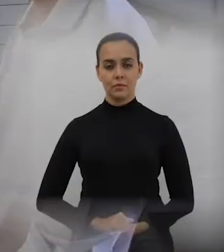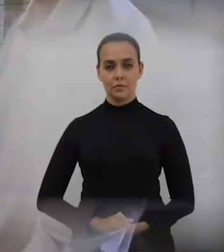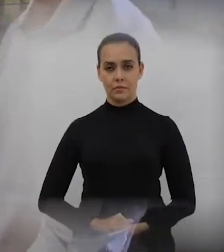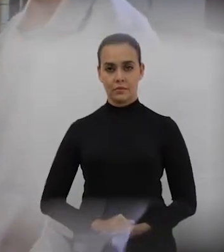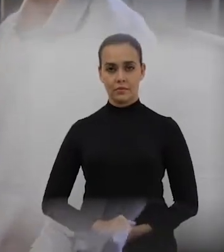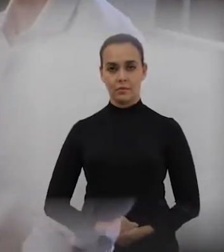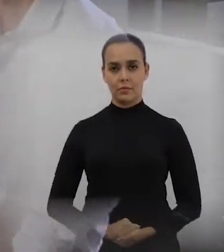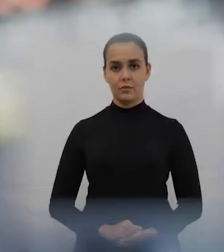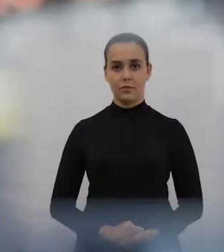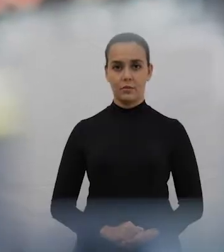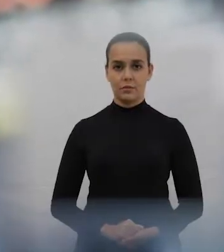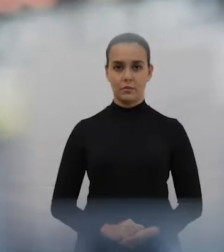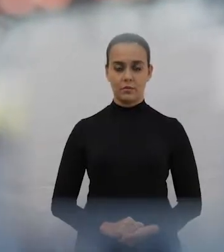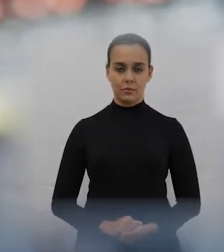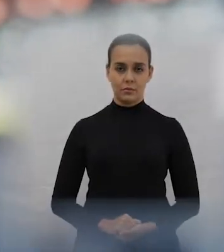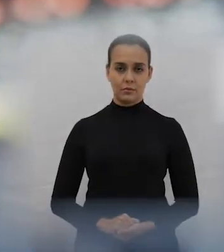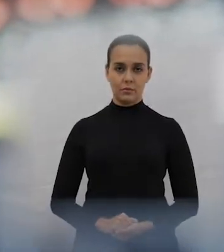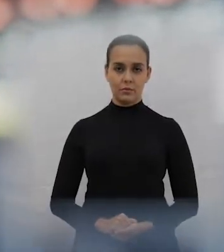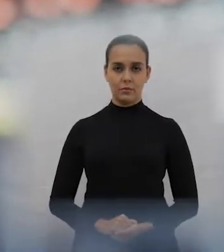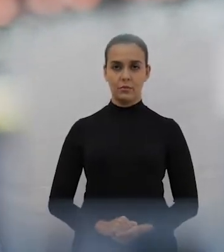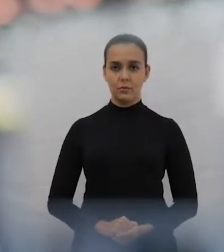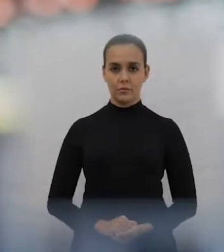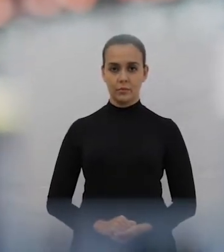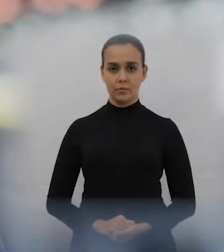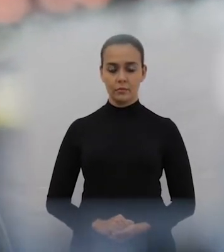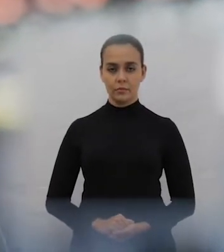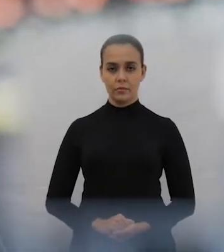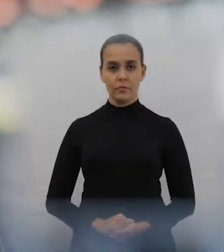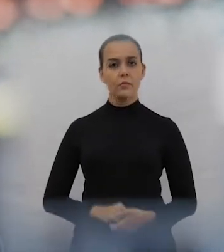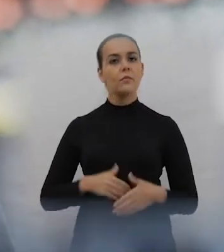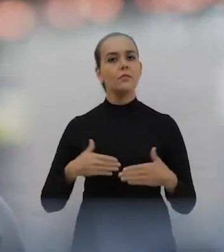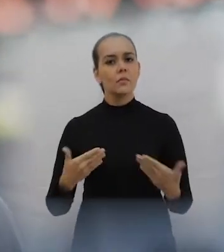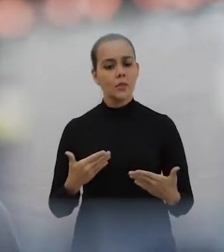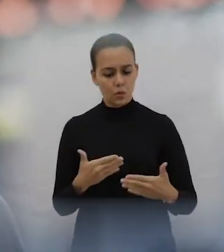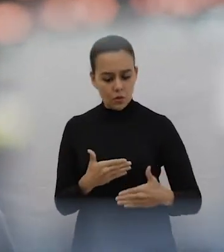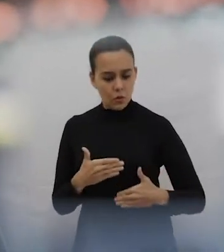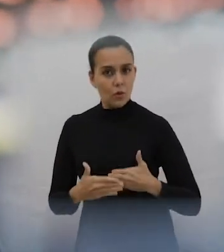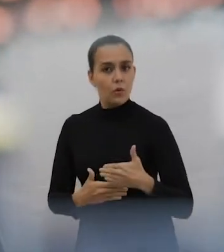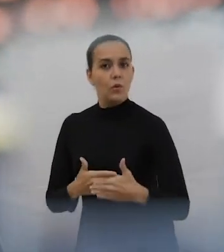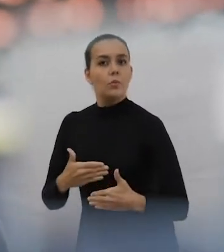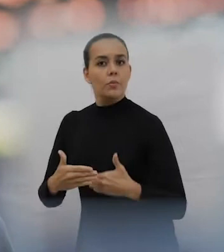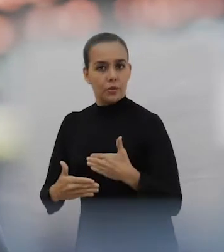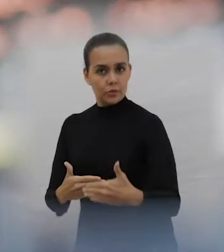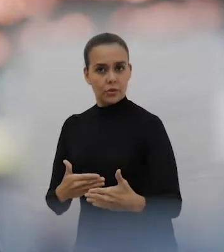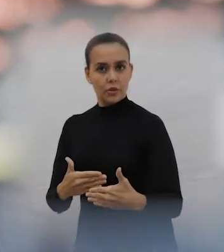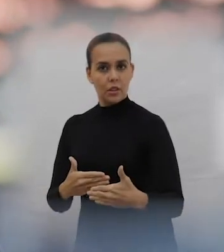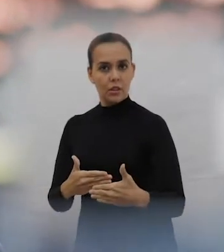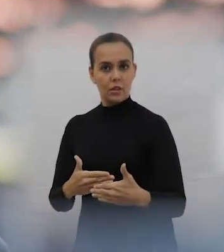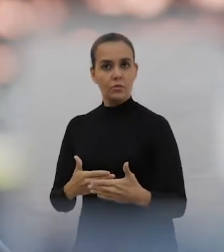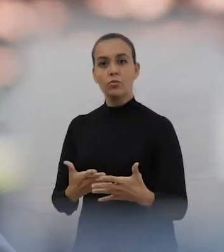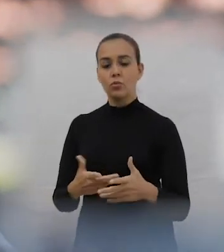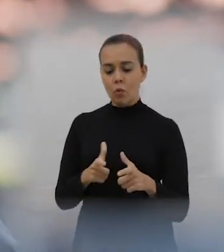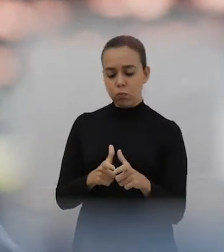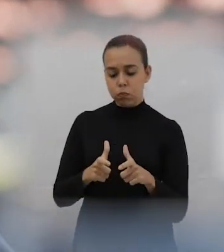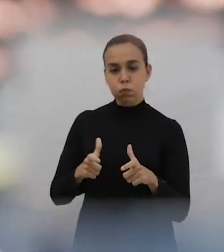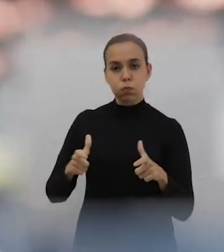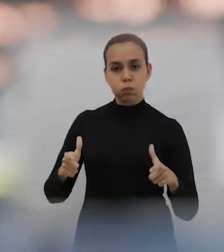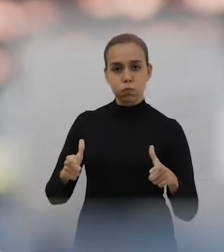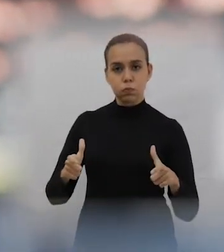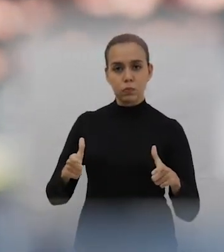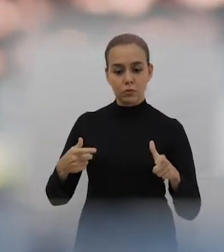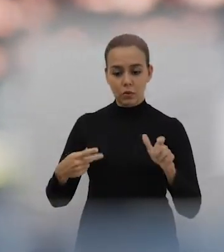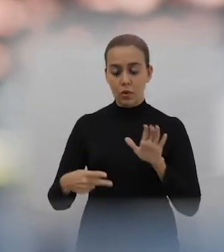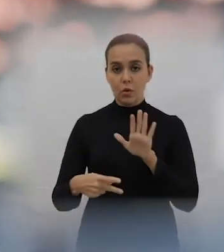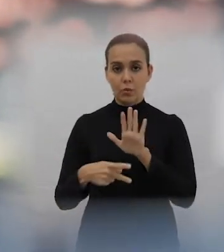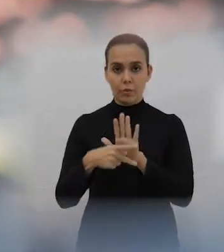O processo de urbanização chinês, ele de fato é bastante impressionante, tanto no volume quanto na intensidade. volume relacionado ao próprio tamanho da